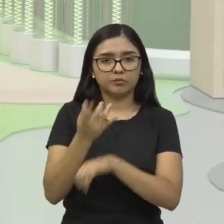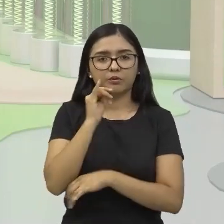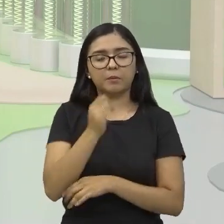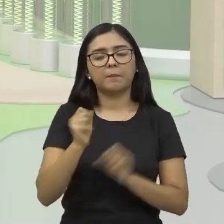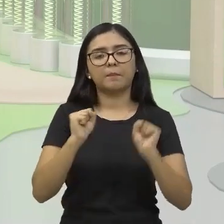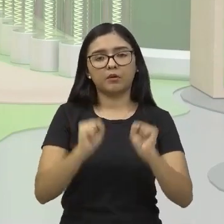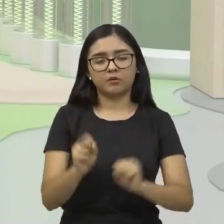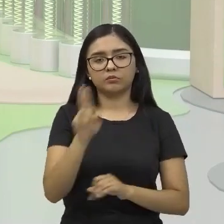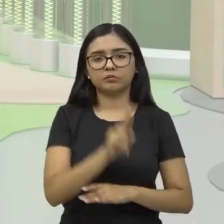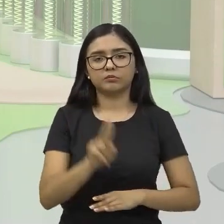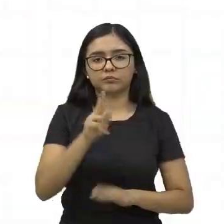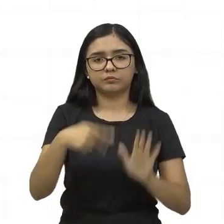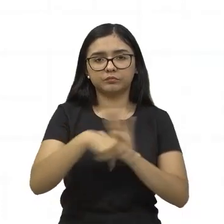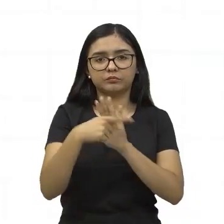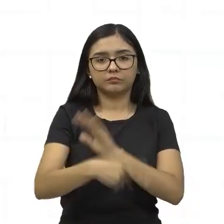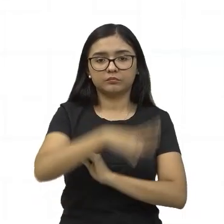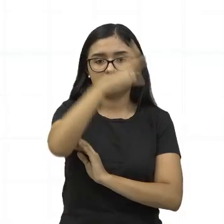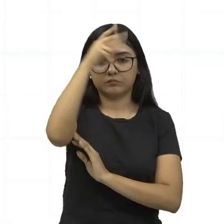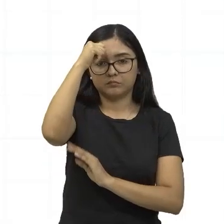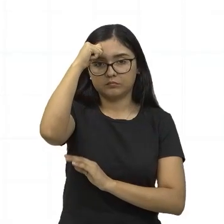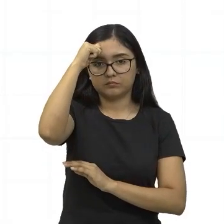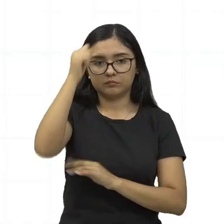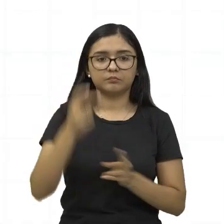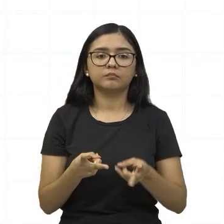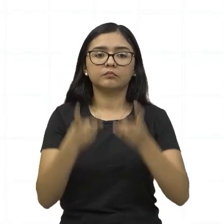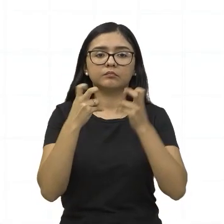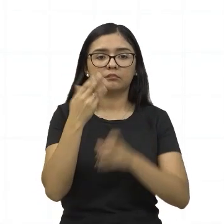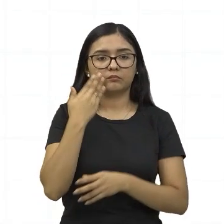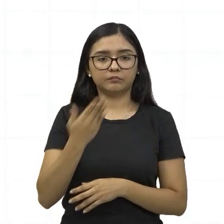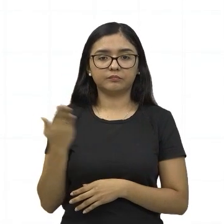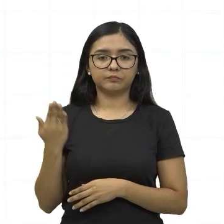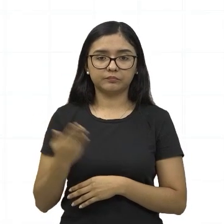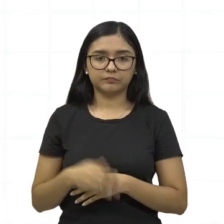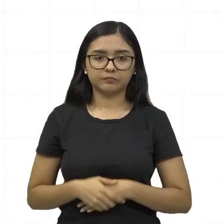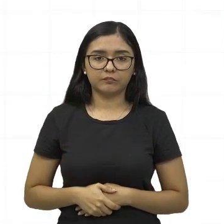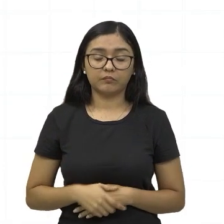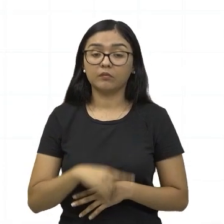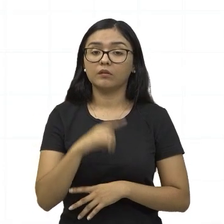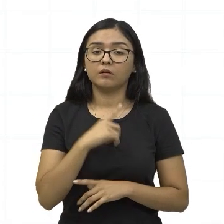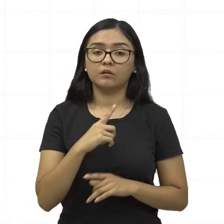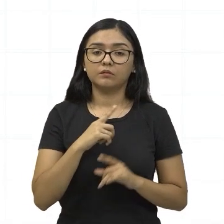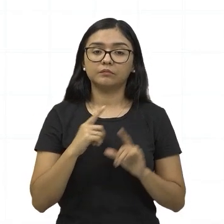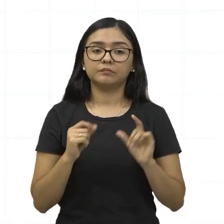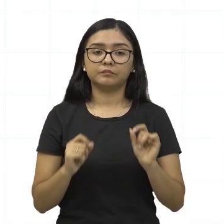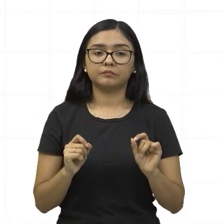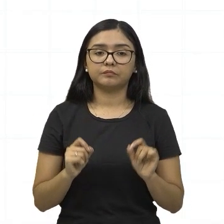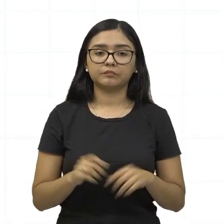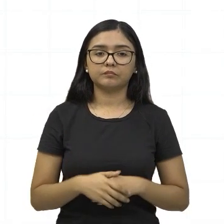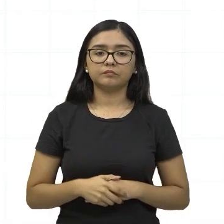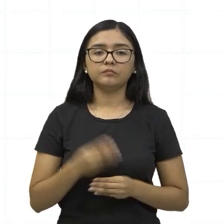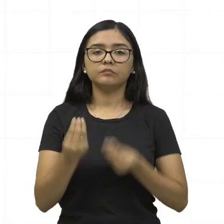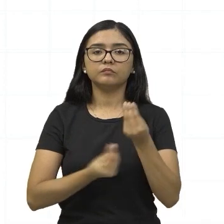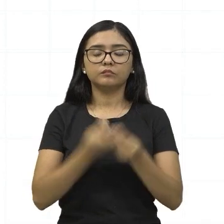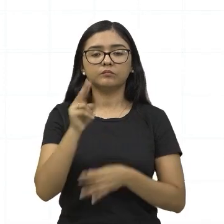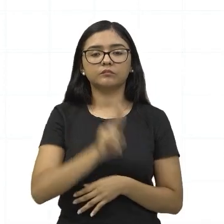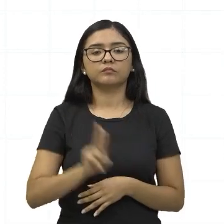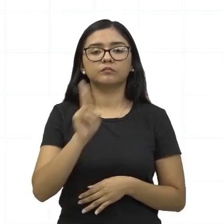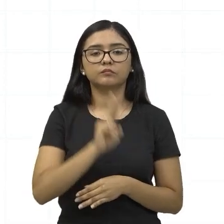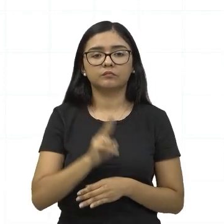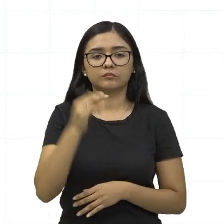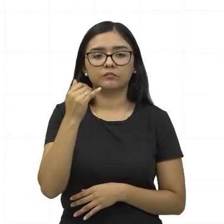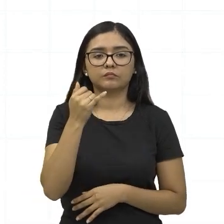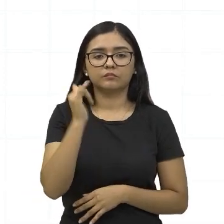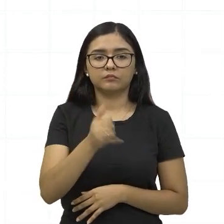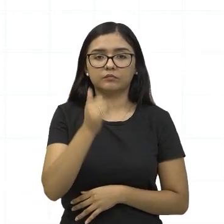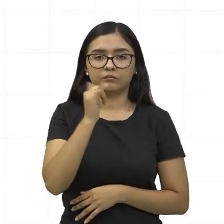utilizada aqui na nossa região. Então, observe aí. Nós temos aí como formas utilizadas na região amazônica